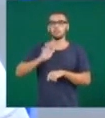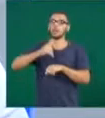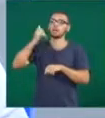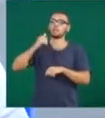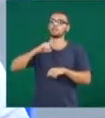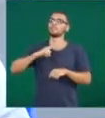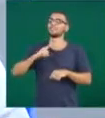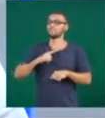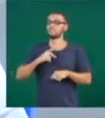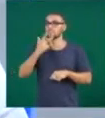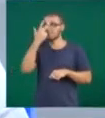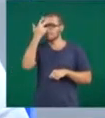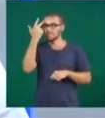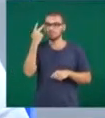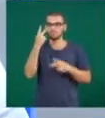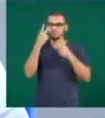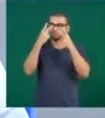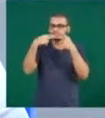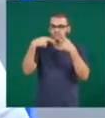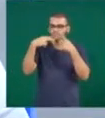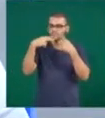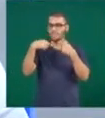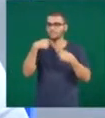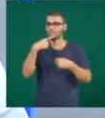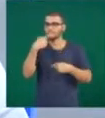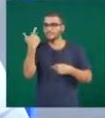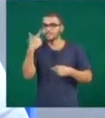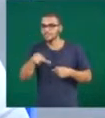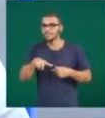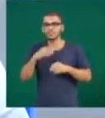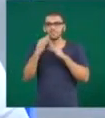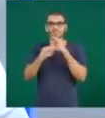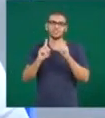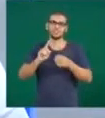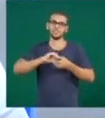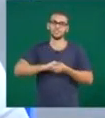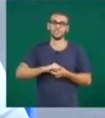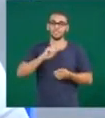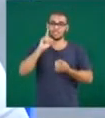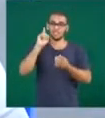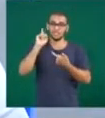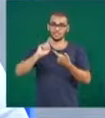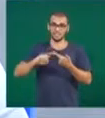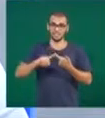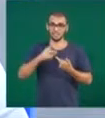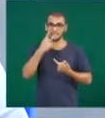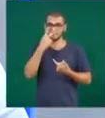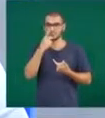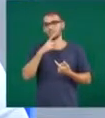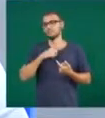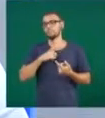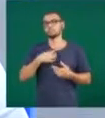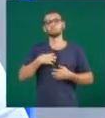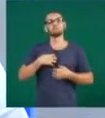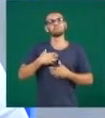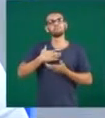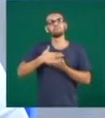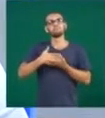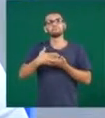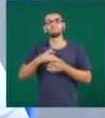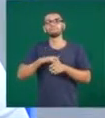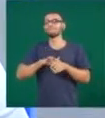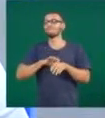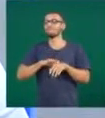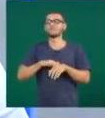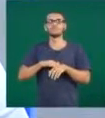irreversível no mundo. E o grande problema do glaucoma é que os primeiros sintomas, eles são silenciosos. O paciente não